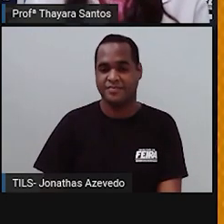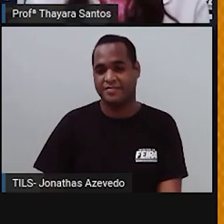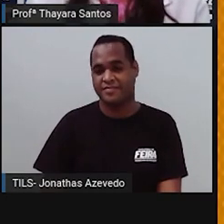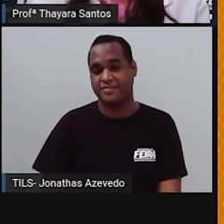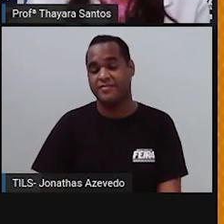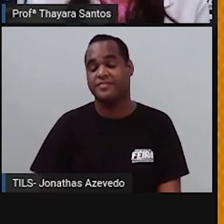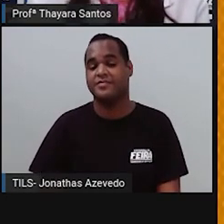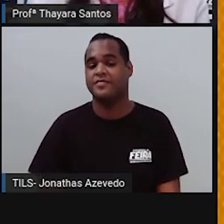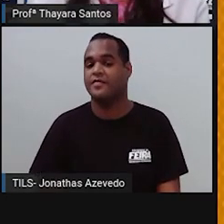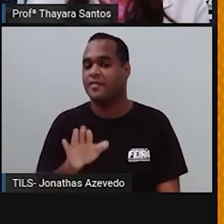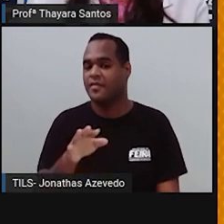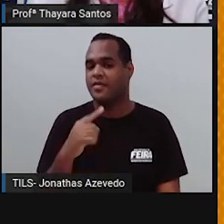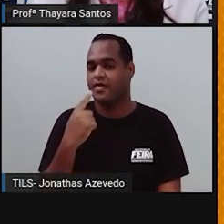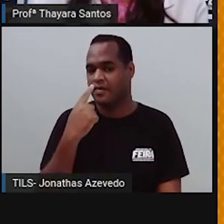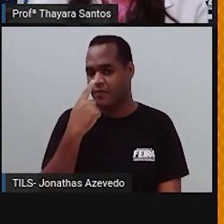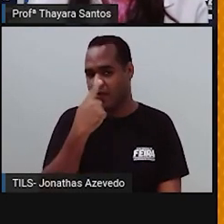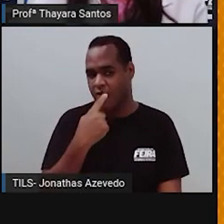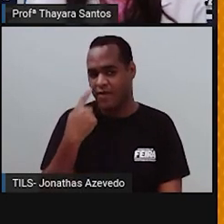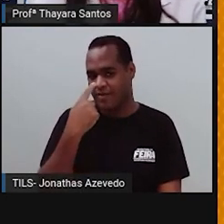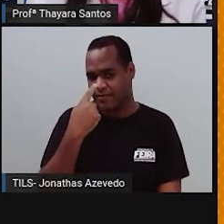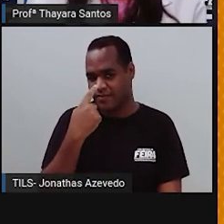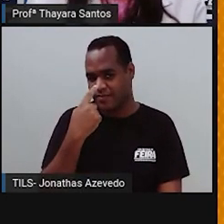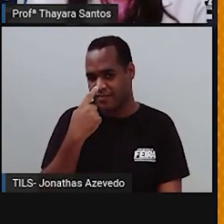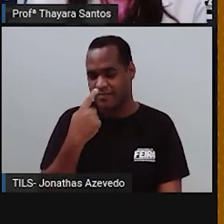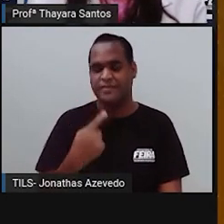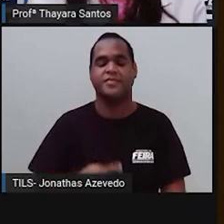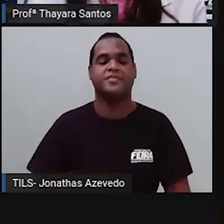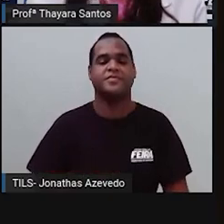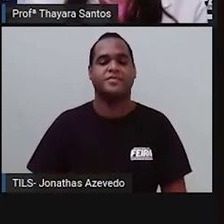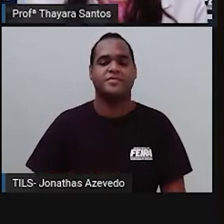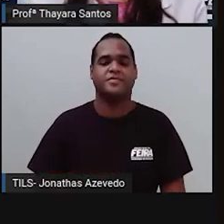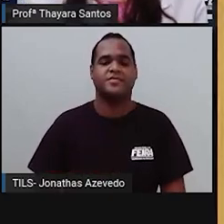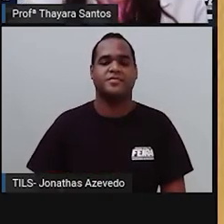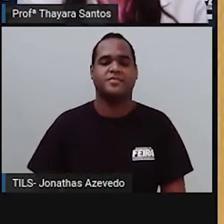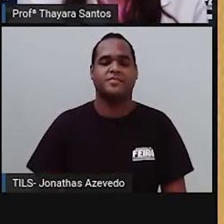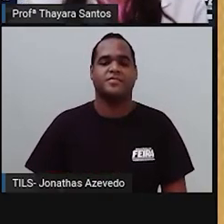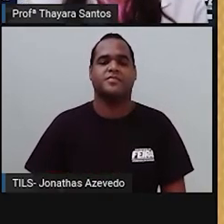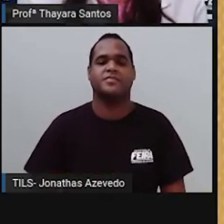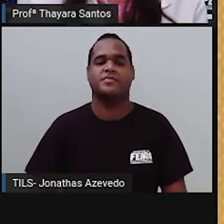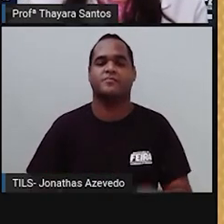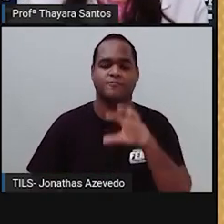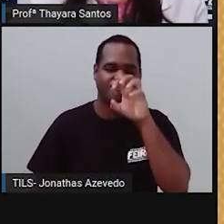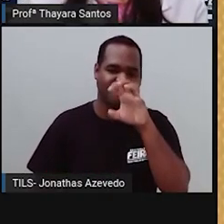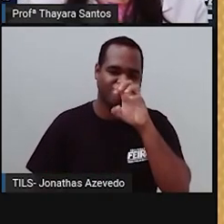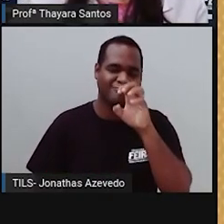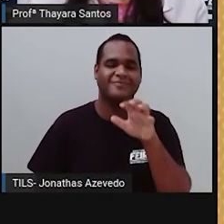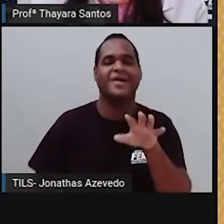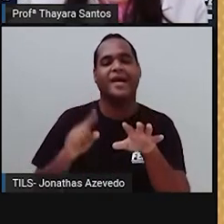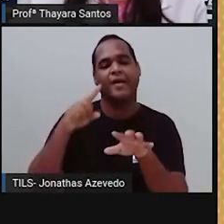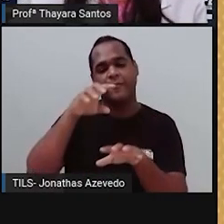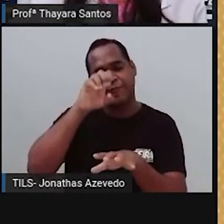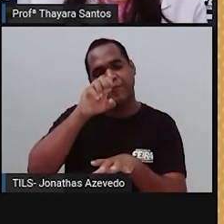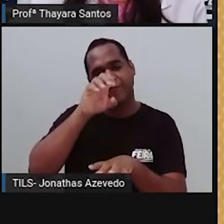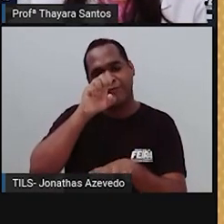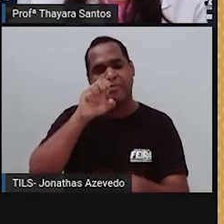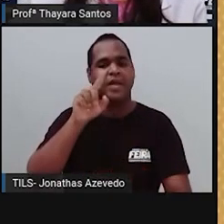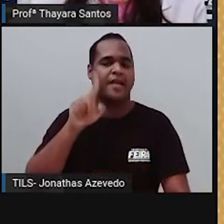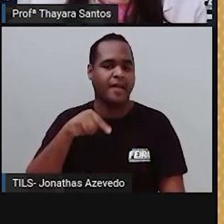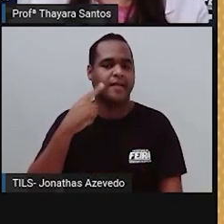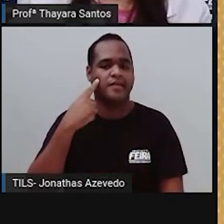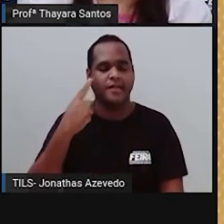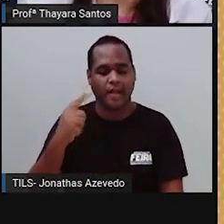E agora a gente vai falar sobre o olfato. O olfato é o sentido responsável pela